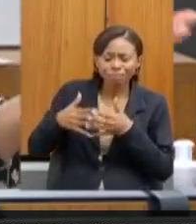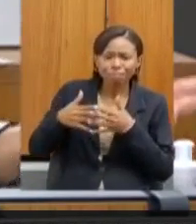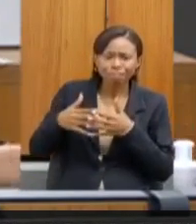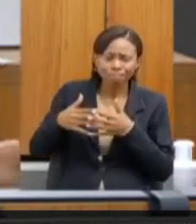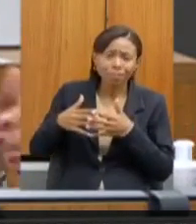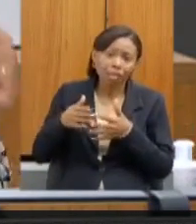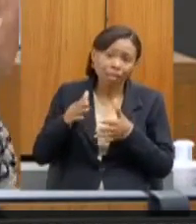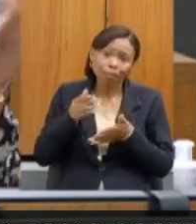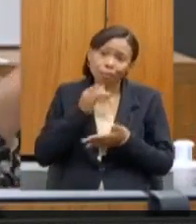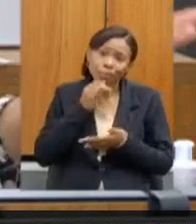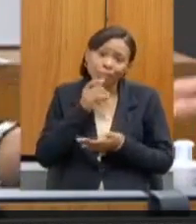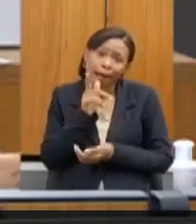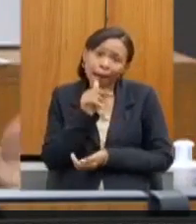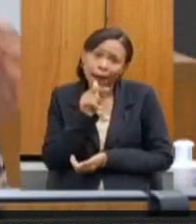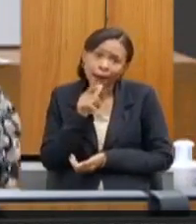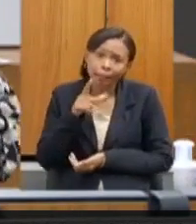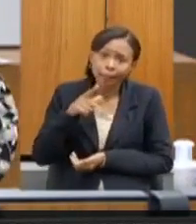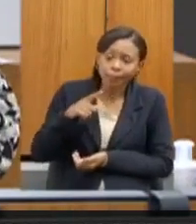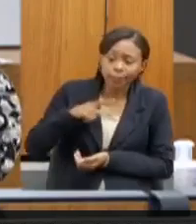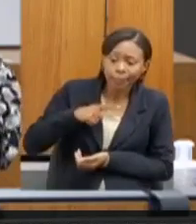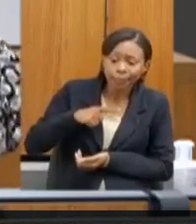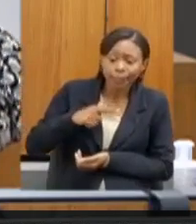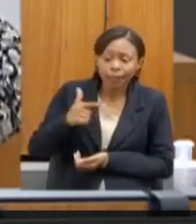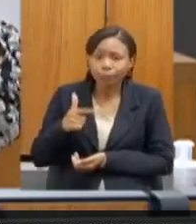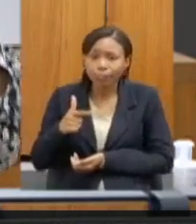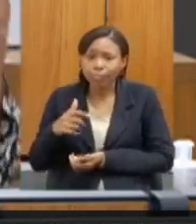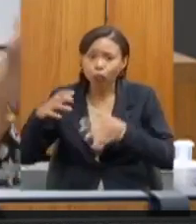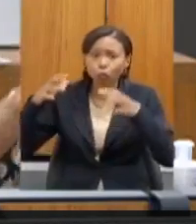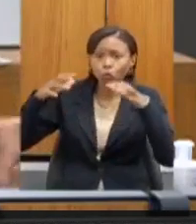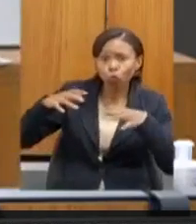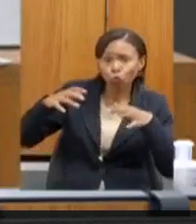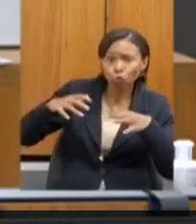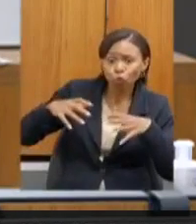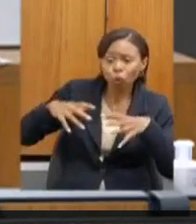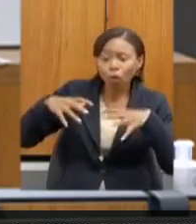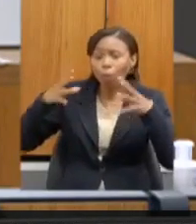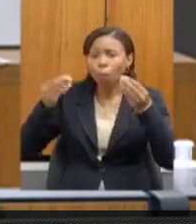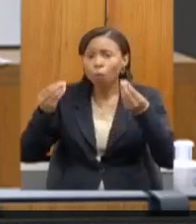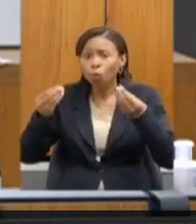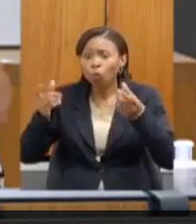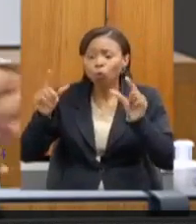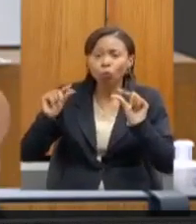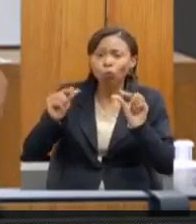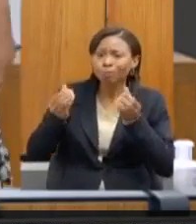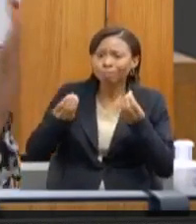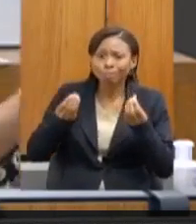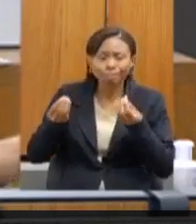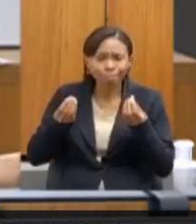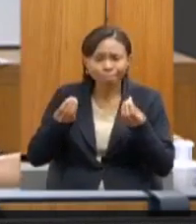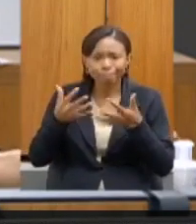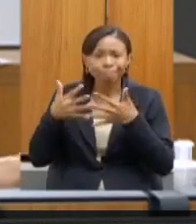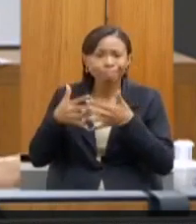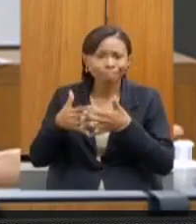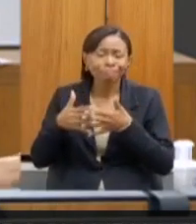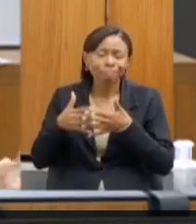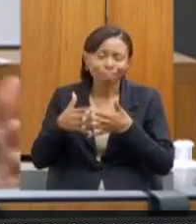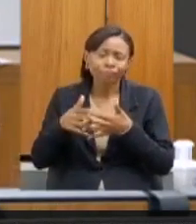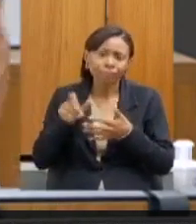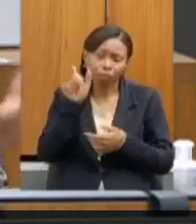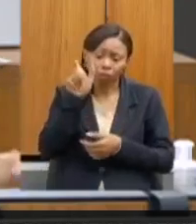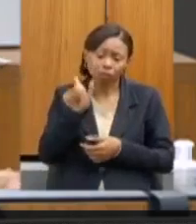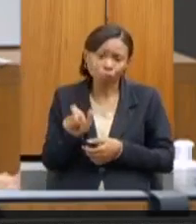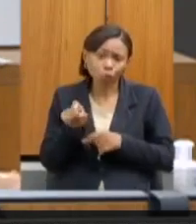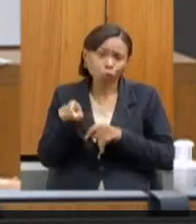água disponível, se vai chover mais, se vai chover menos, e isso traz ao produtor rural uma visão de riscos do seu processo